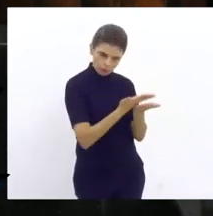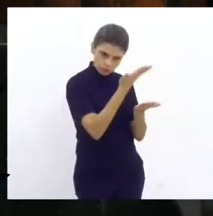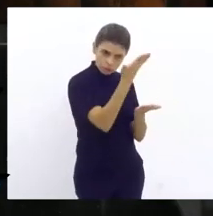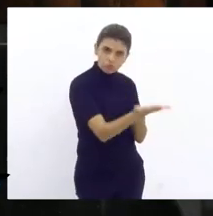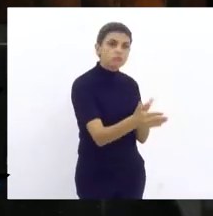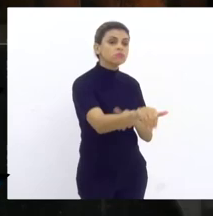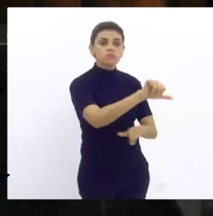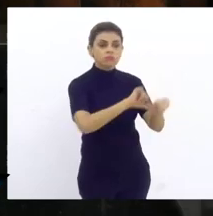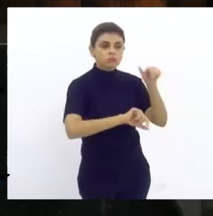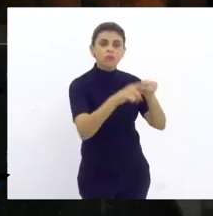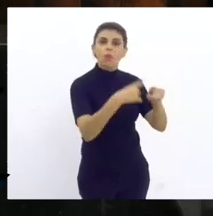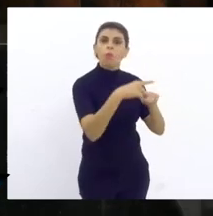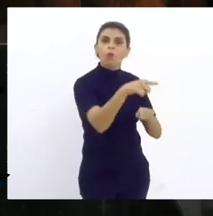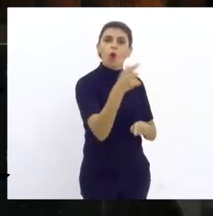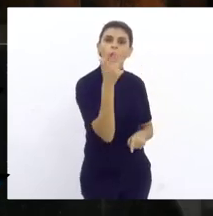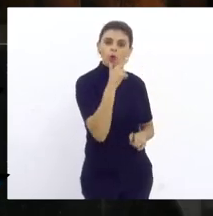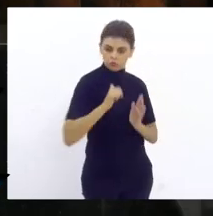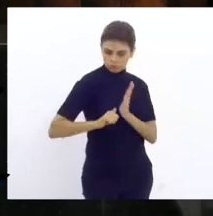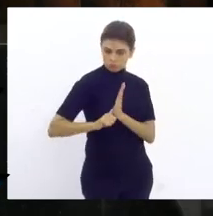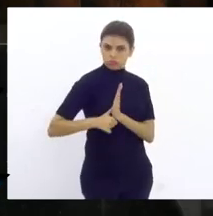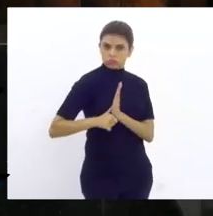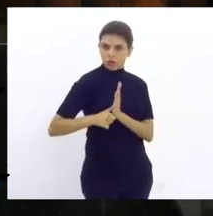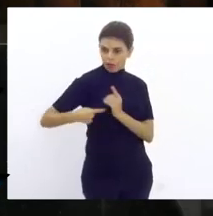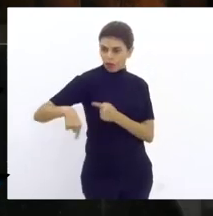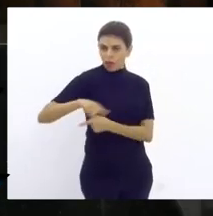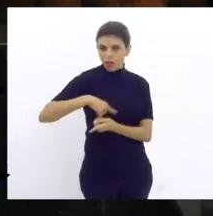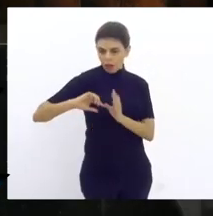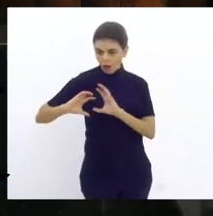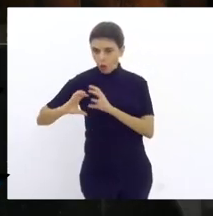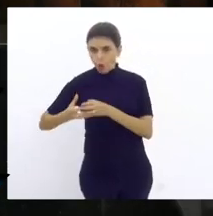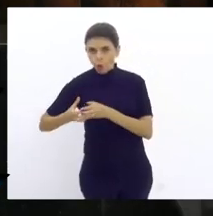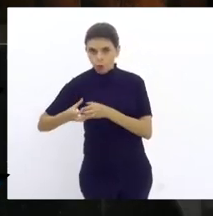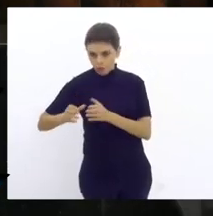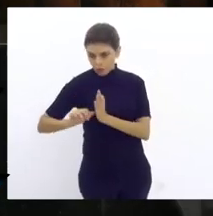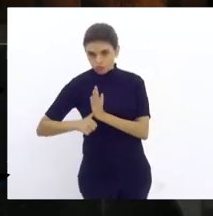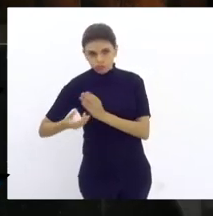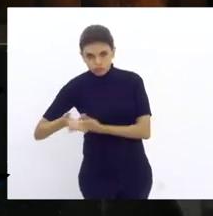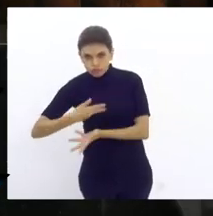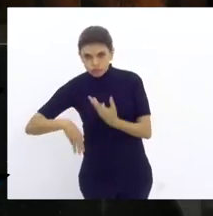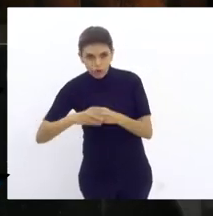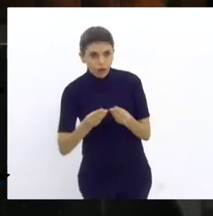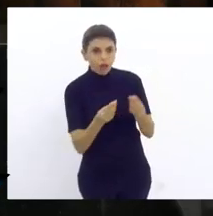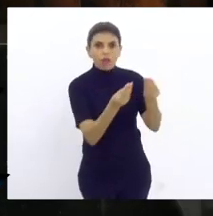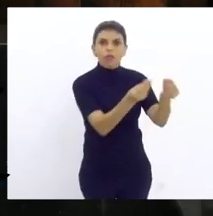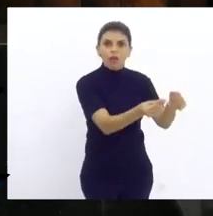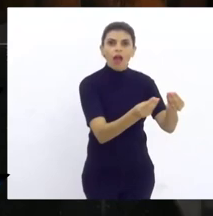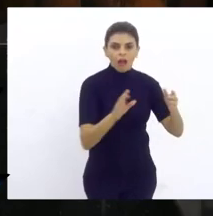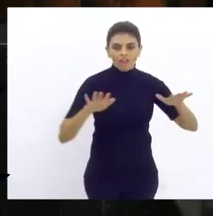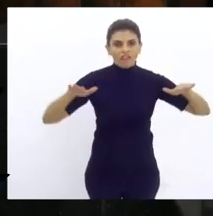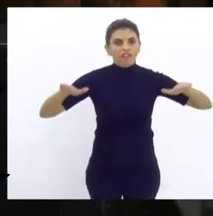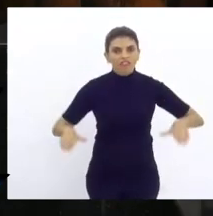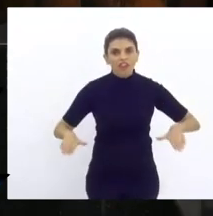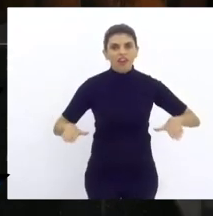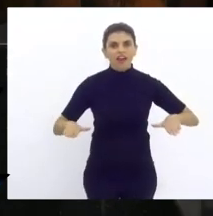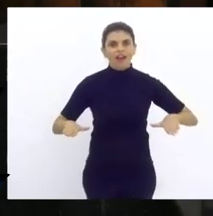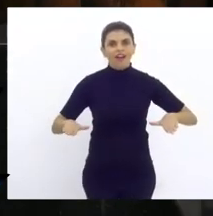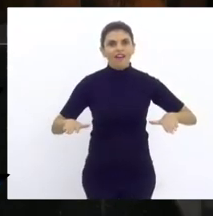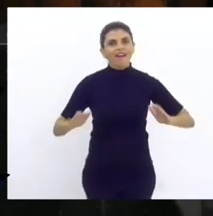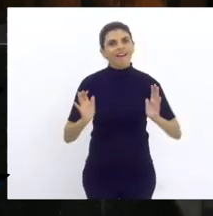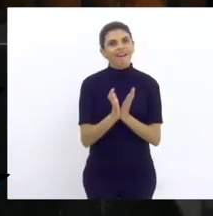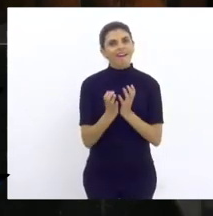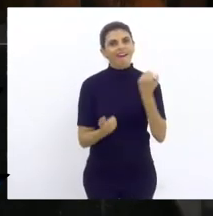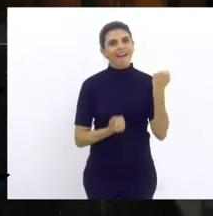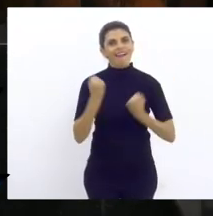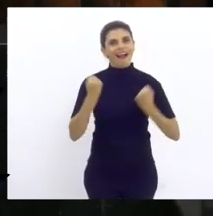polícia militar recebe do consórcio para prender as viaturas da polícia militar dentro do estádio. Porque a partir do momento